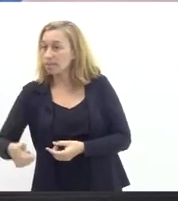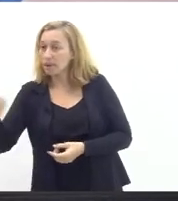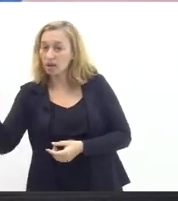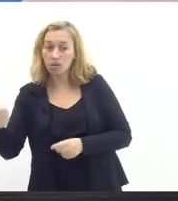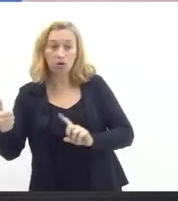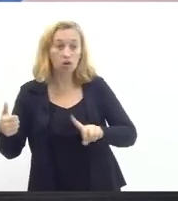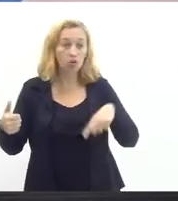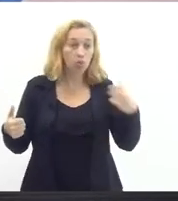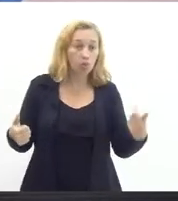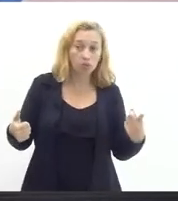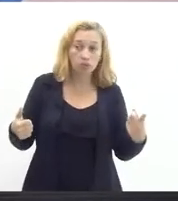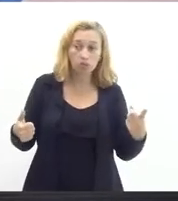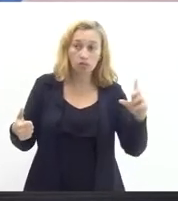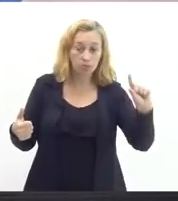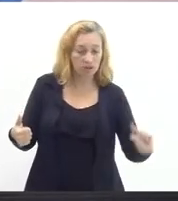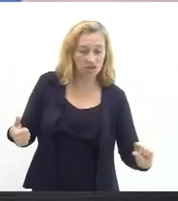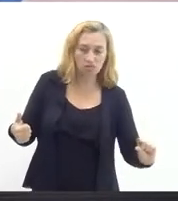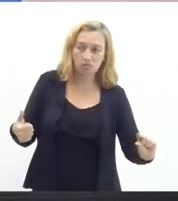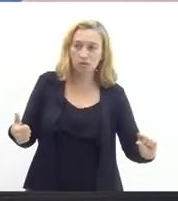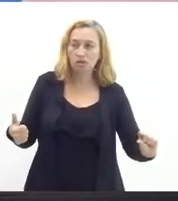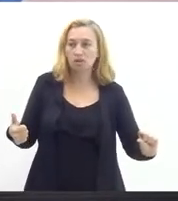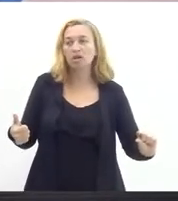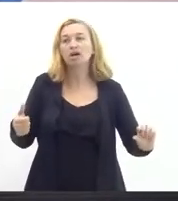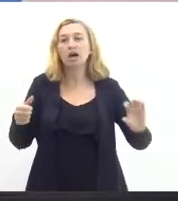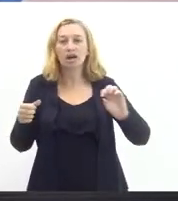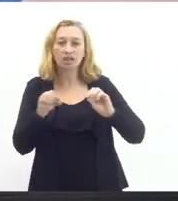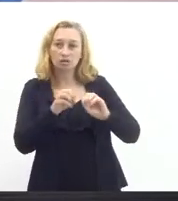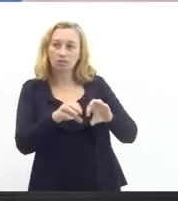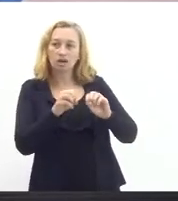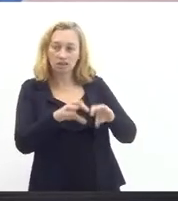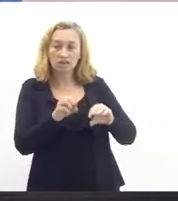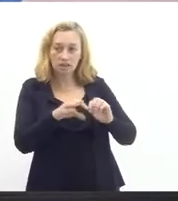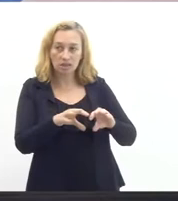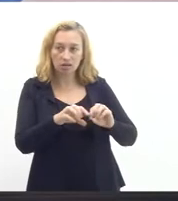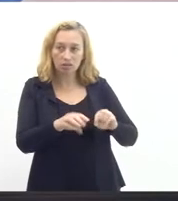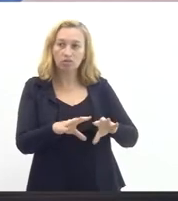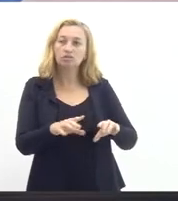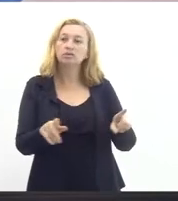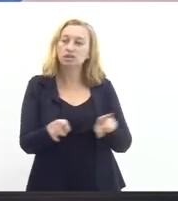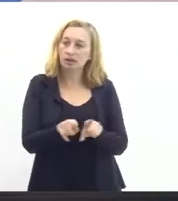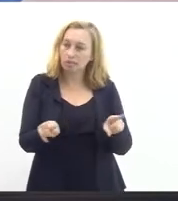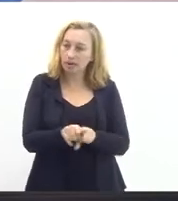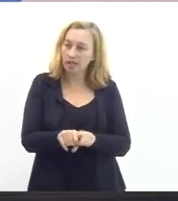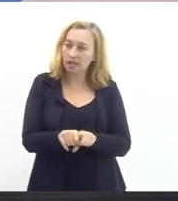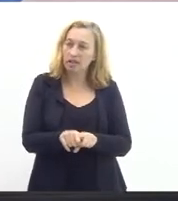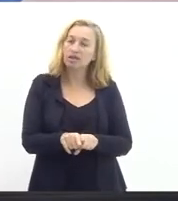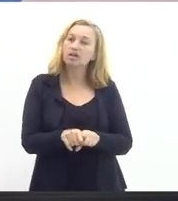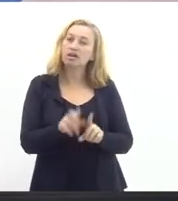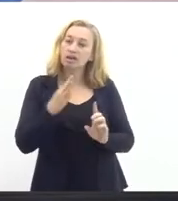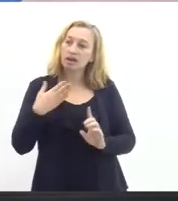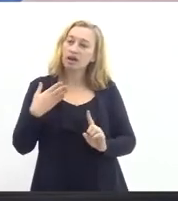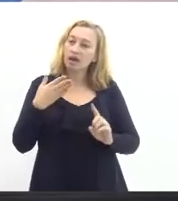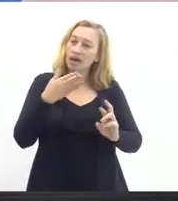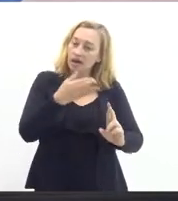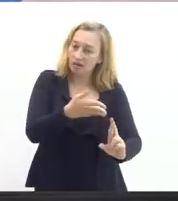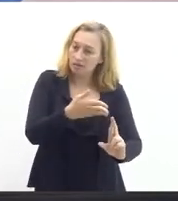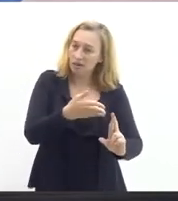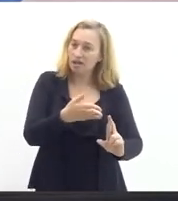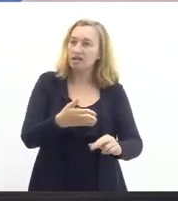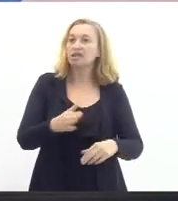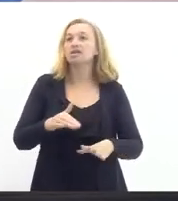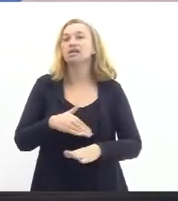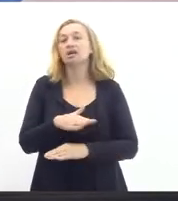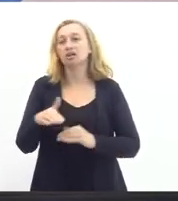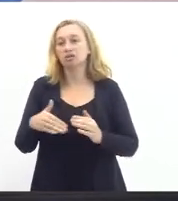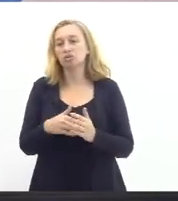não dá para a educação ser tratada como patinho feio como primo pobre que não vai receber que não vai ter os mesmos direitos das outras